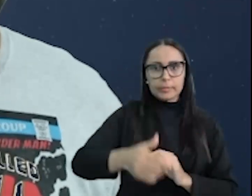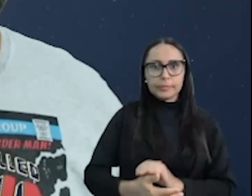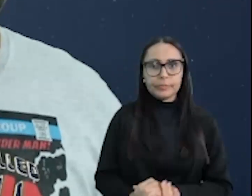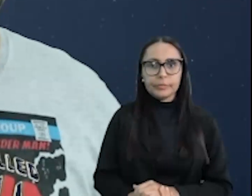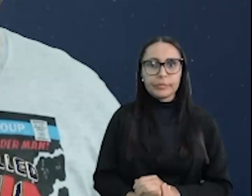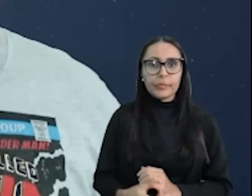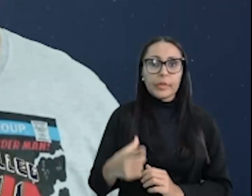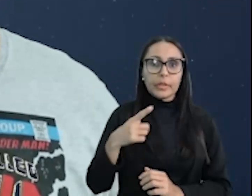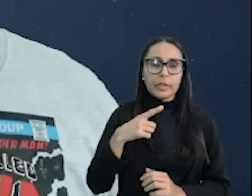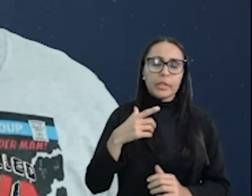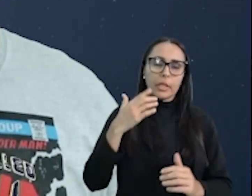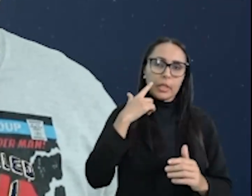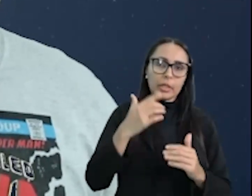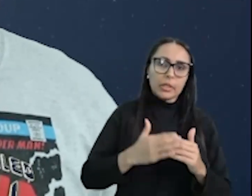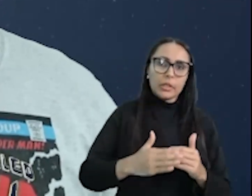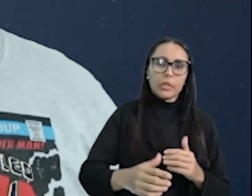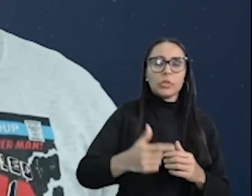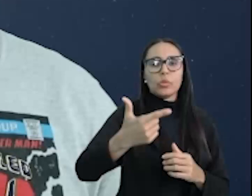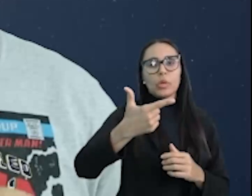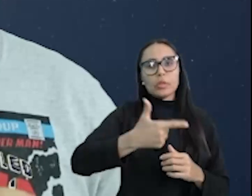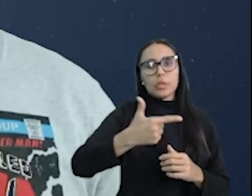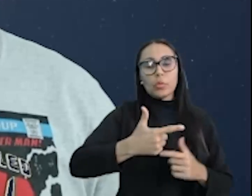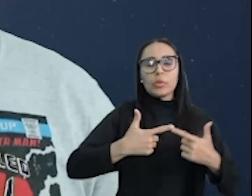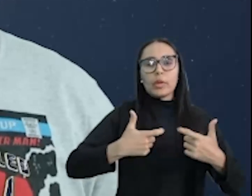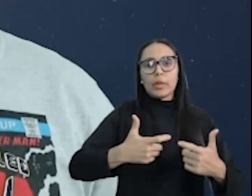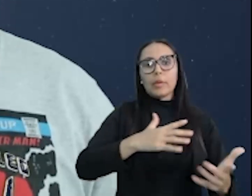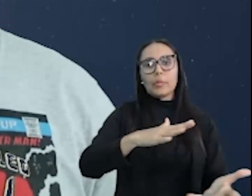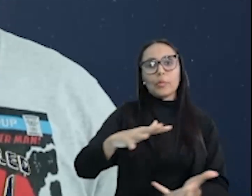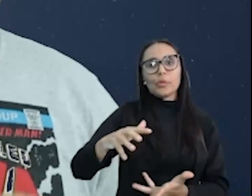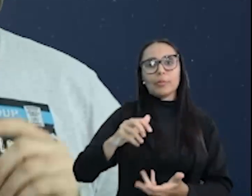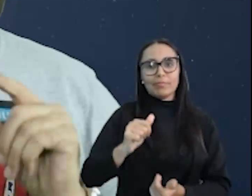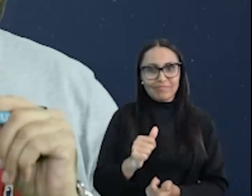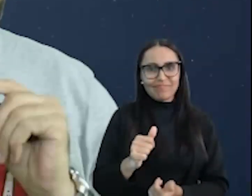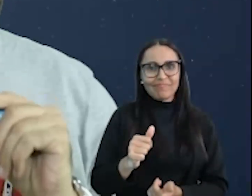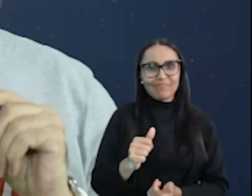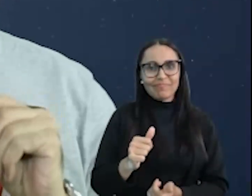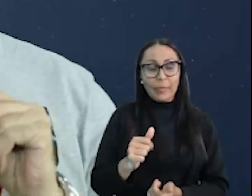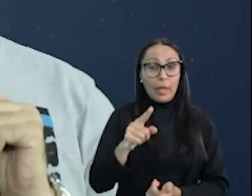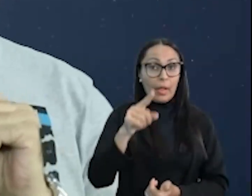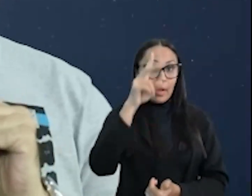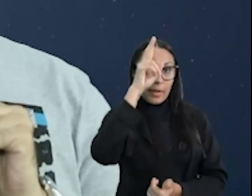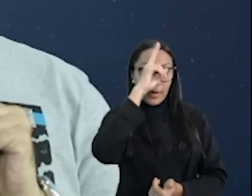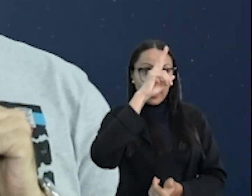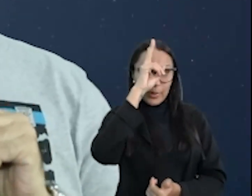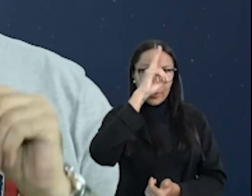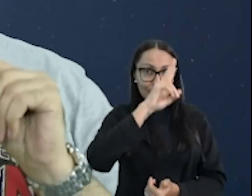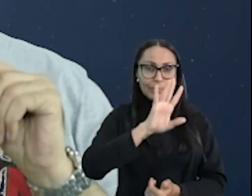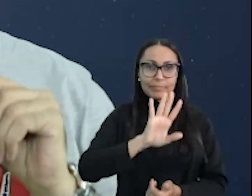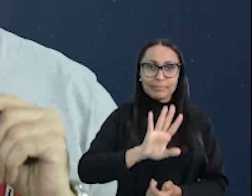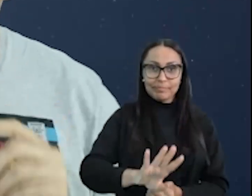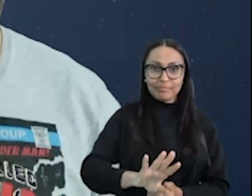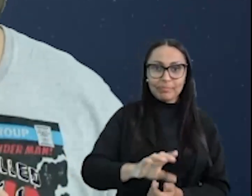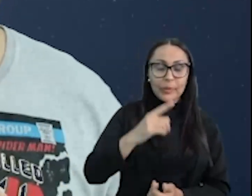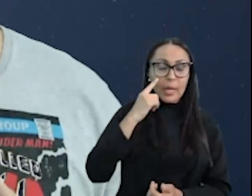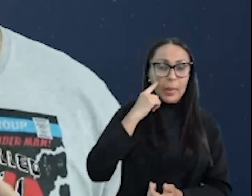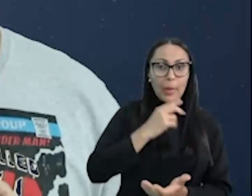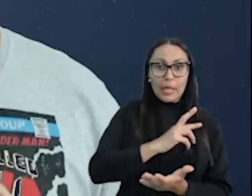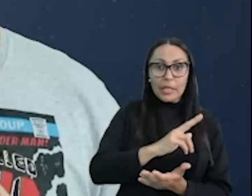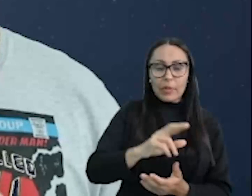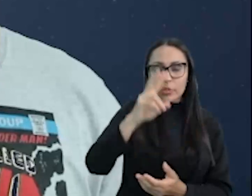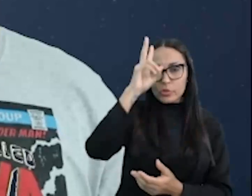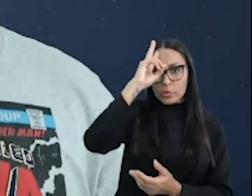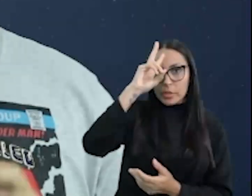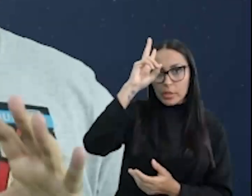Tinha início a Segunda Guerra Mundial. Vale lembrar o seguinte, para diversos